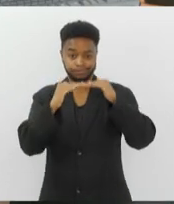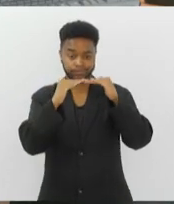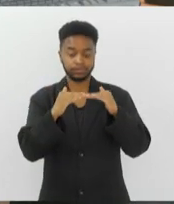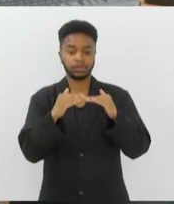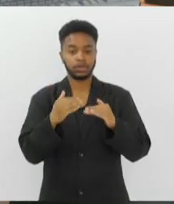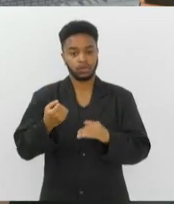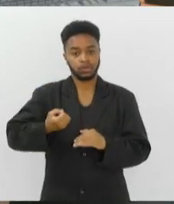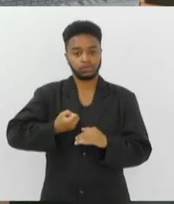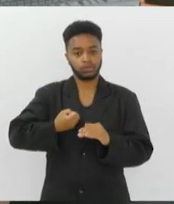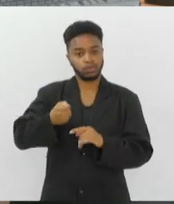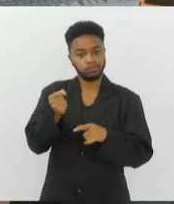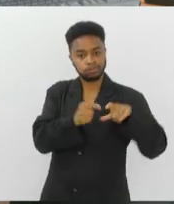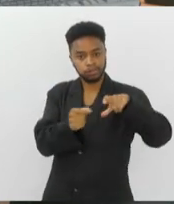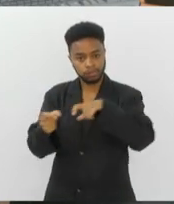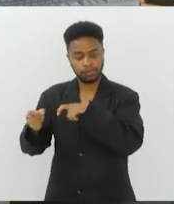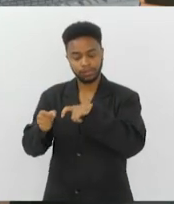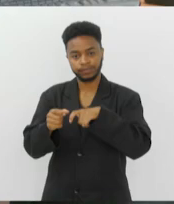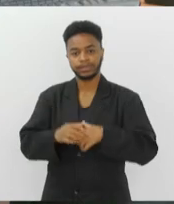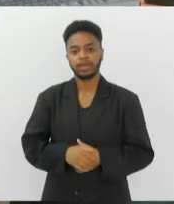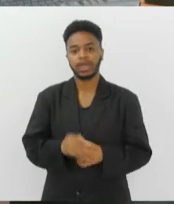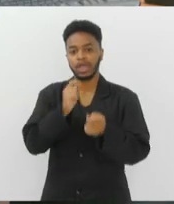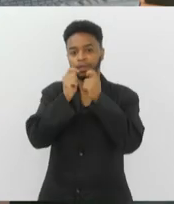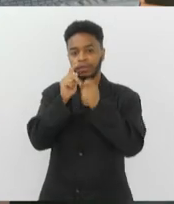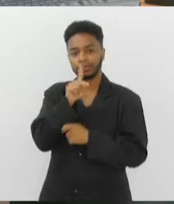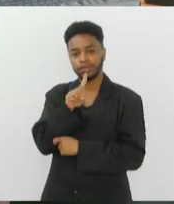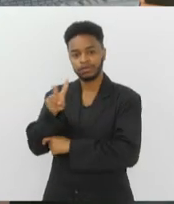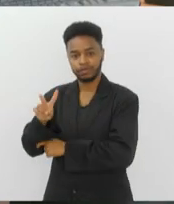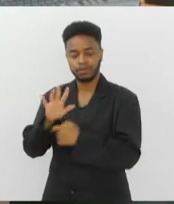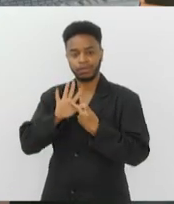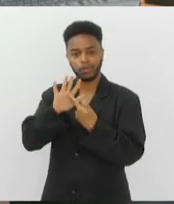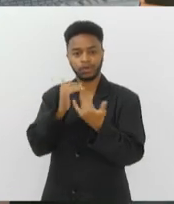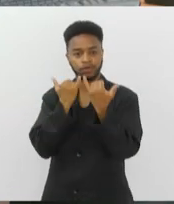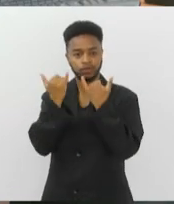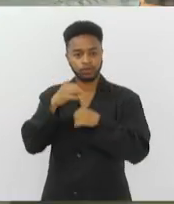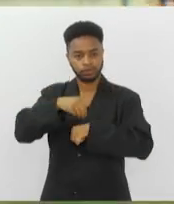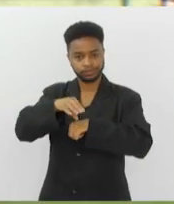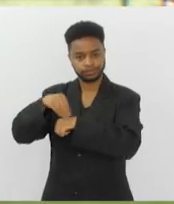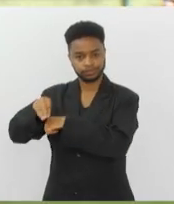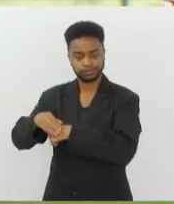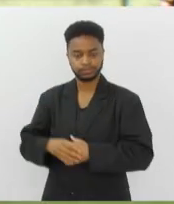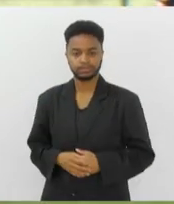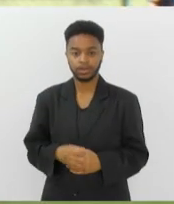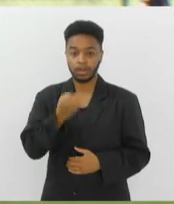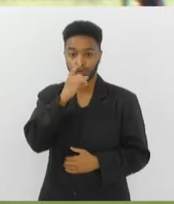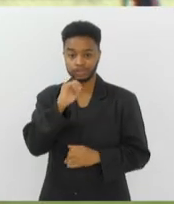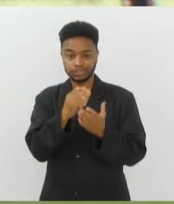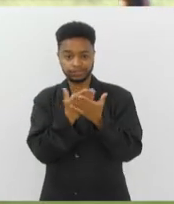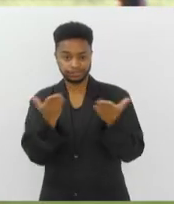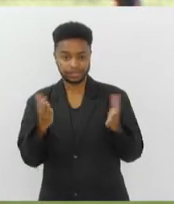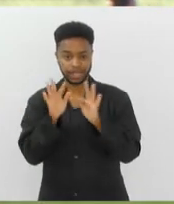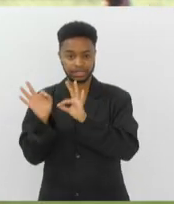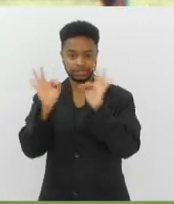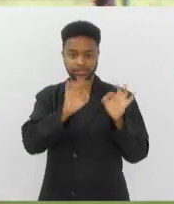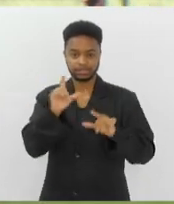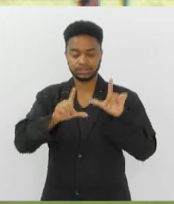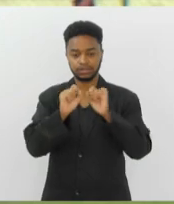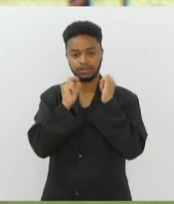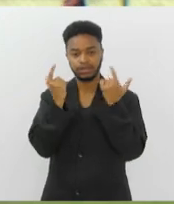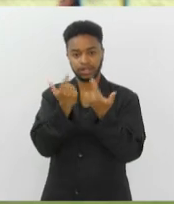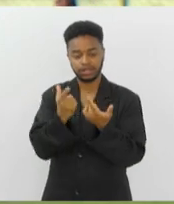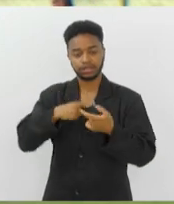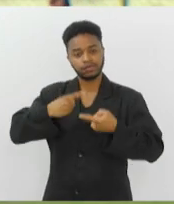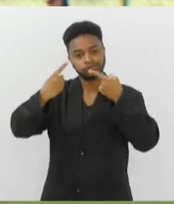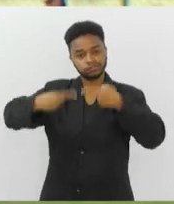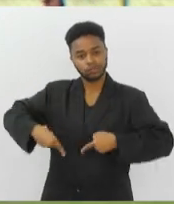A2 do Campeonato Carioca. O repórter Paulo Vitor Viviani tem as informações. Olá, bom dia pra você que acompanha a TV Alerj, um jogo de